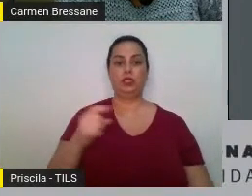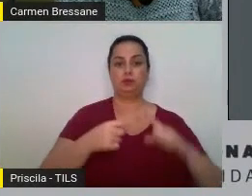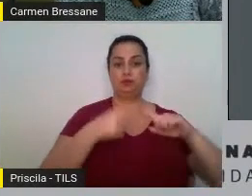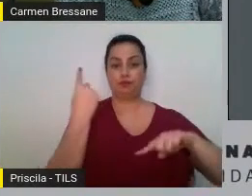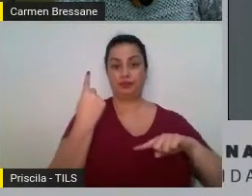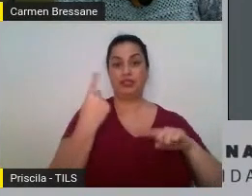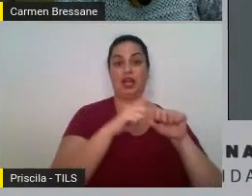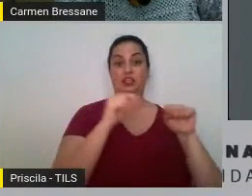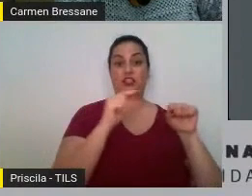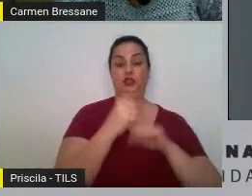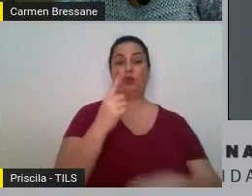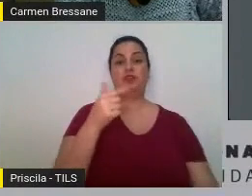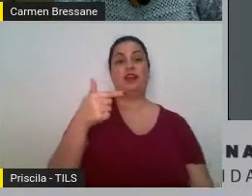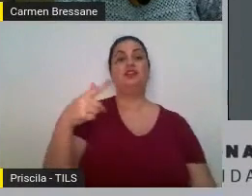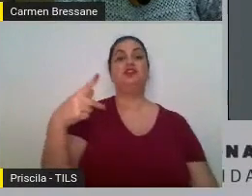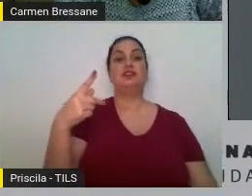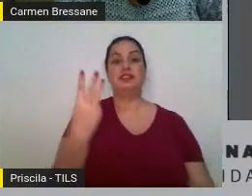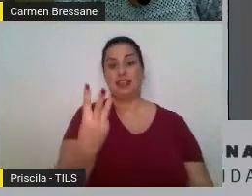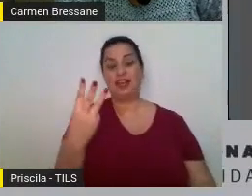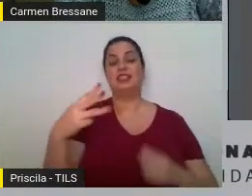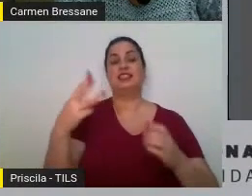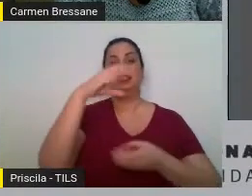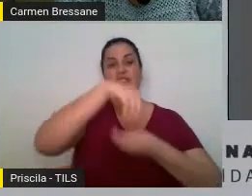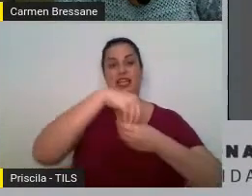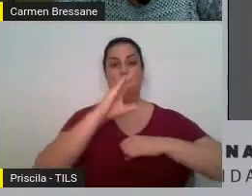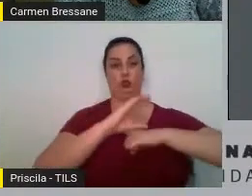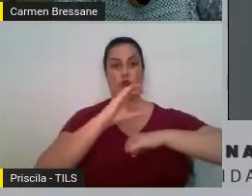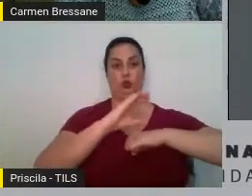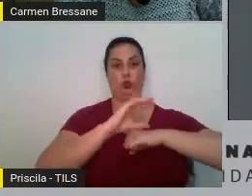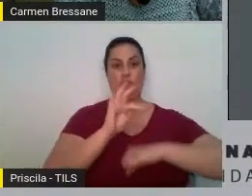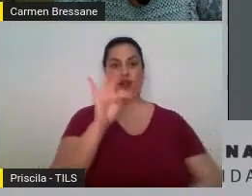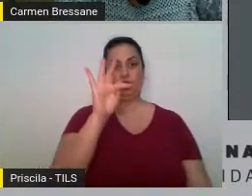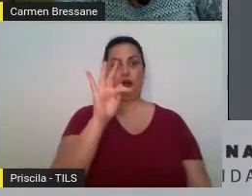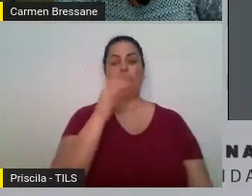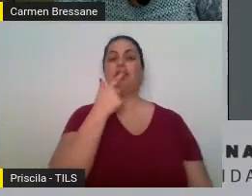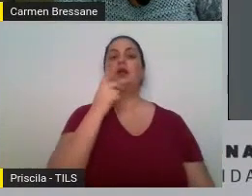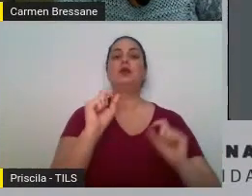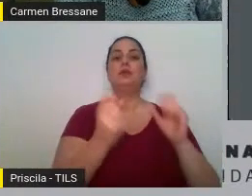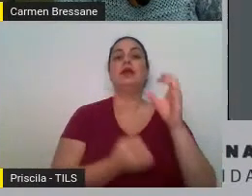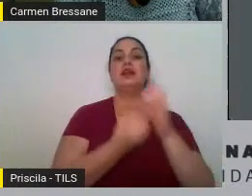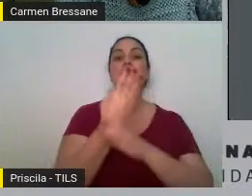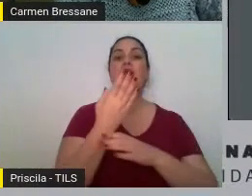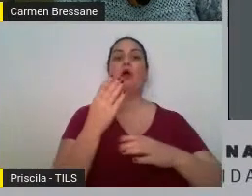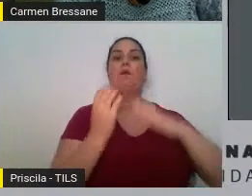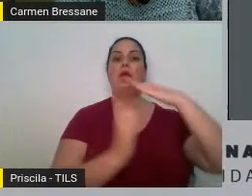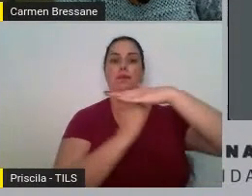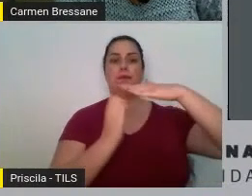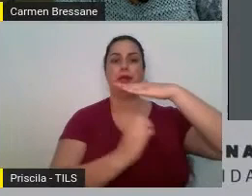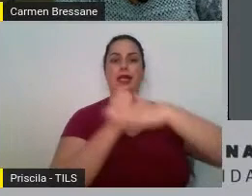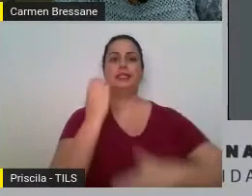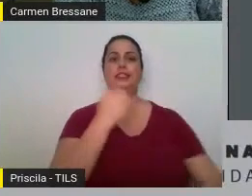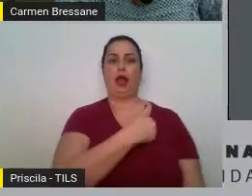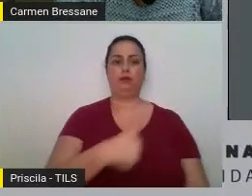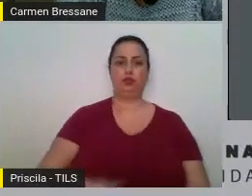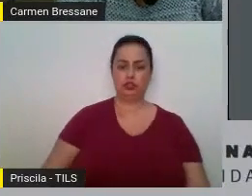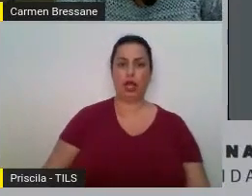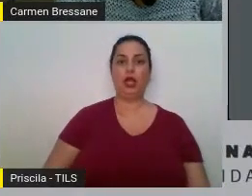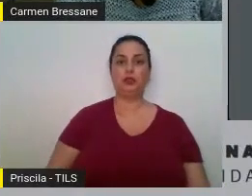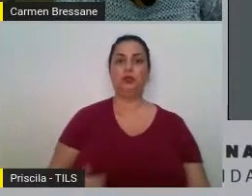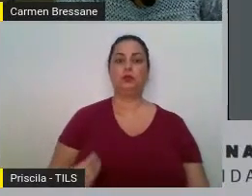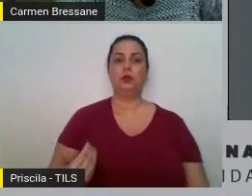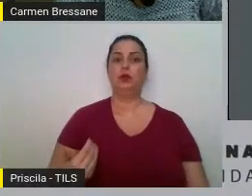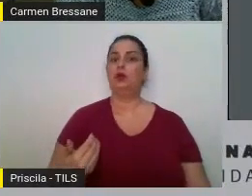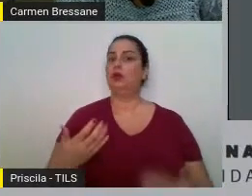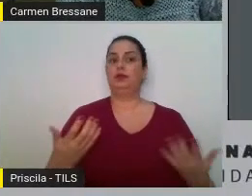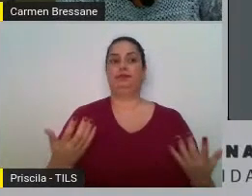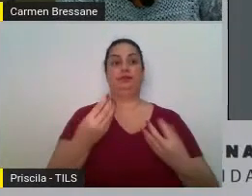Constituição que diz que para criar empresa estatal tem que atender interesse público. qual o interesse público nesse